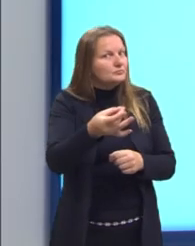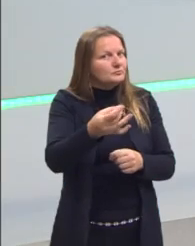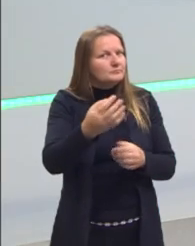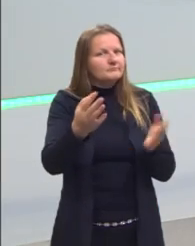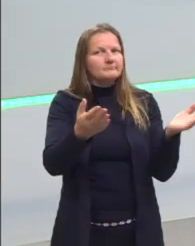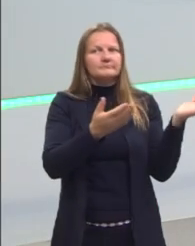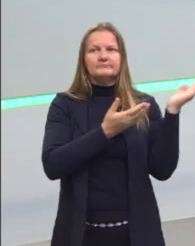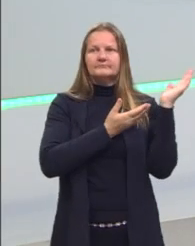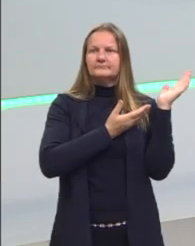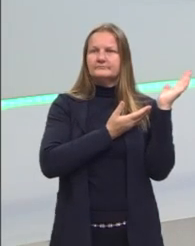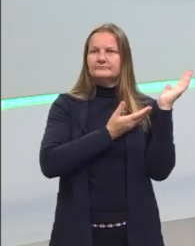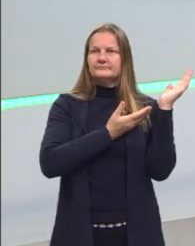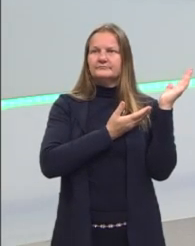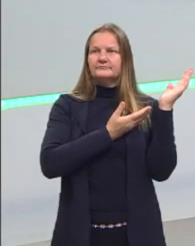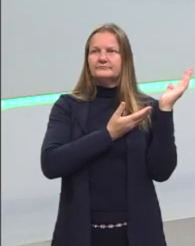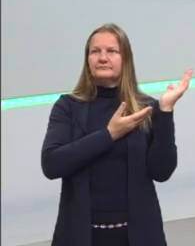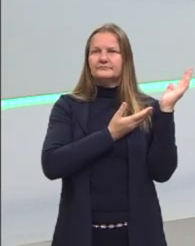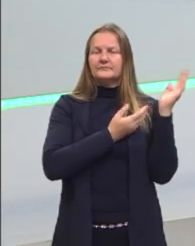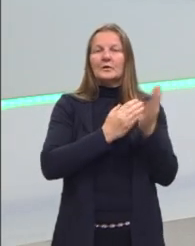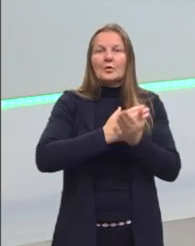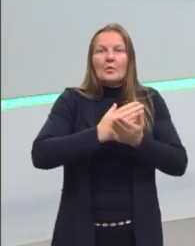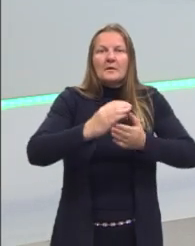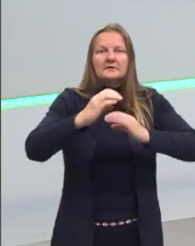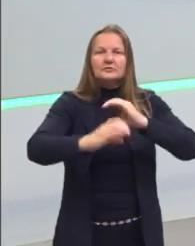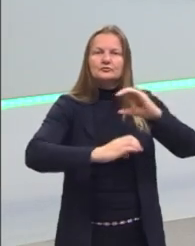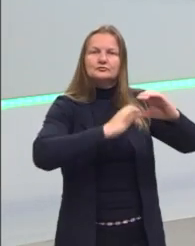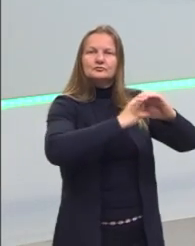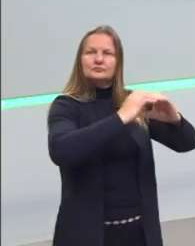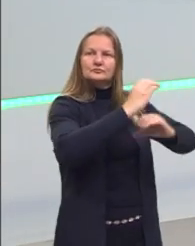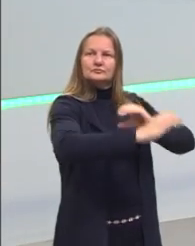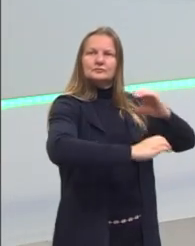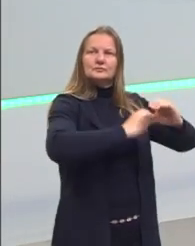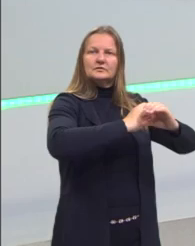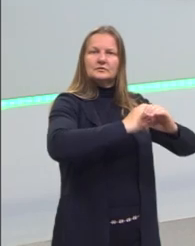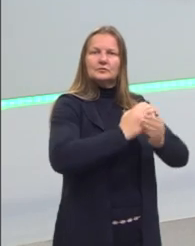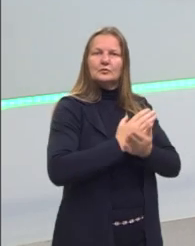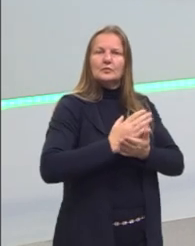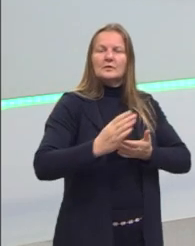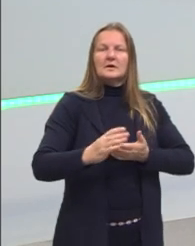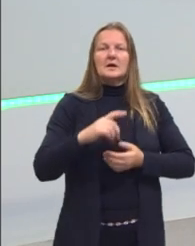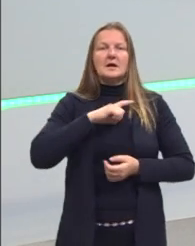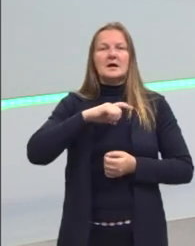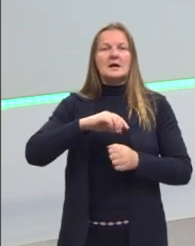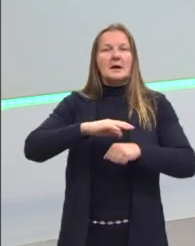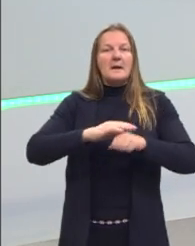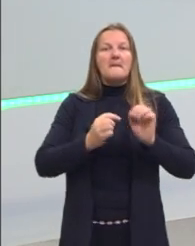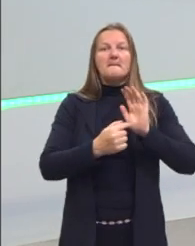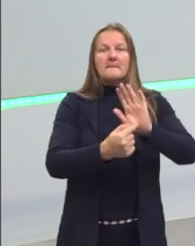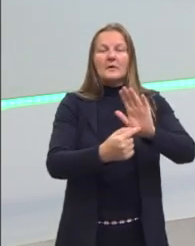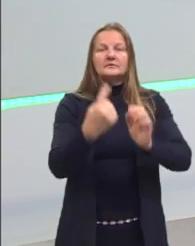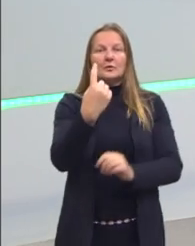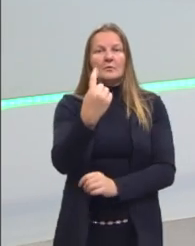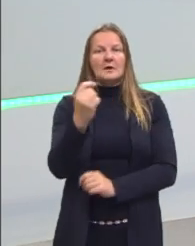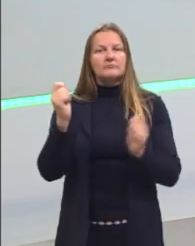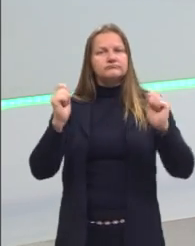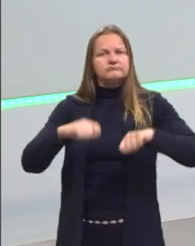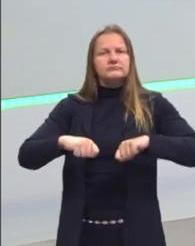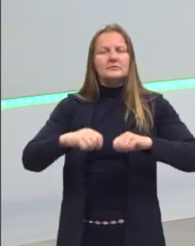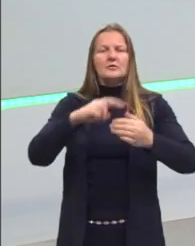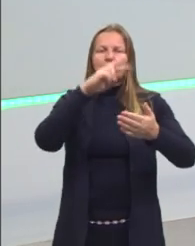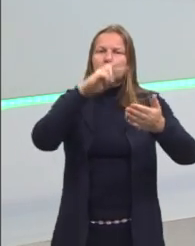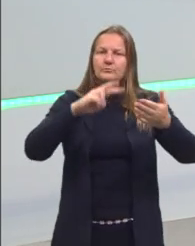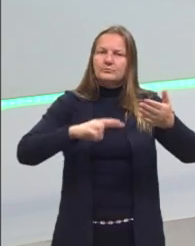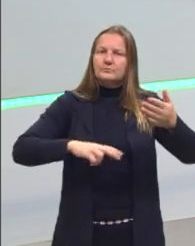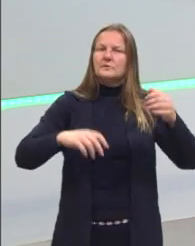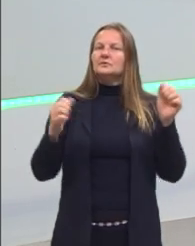Como é que a gente começa o nosso ciclo de aula daqui para frente? Eu vou trazer uma competência, vou ler ela com vocês.